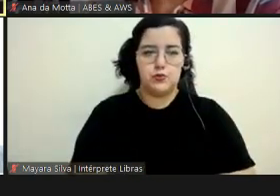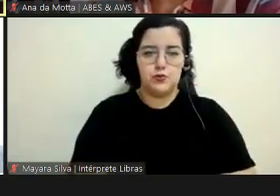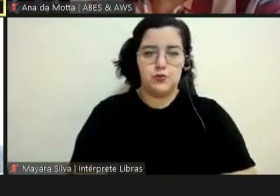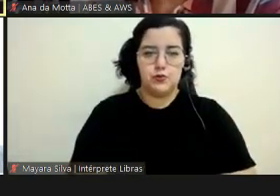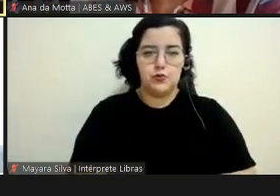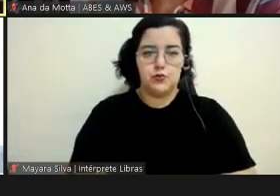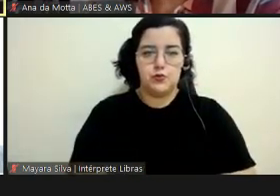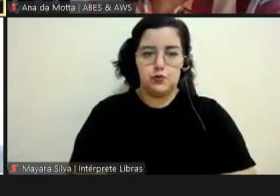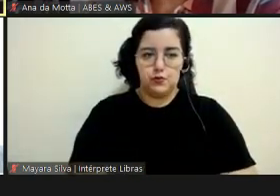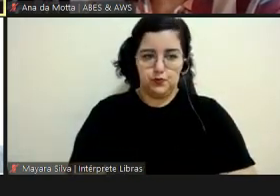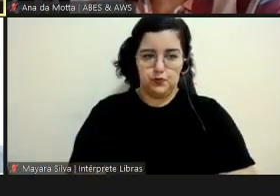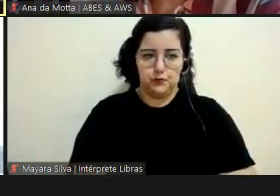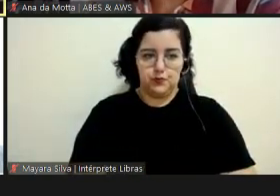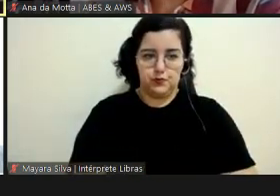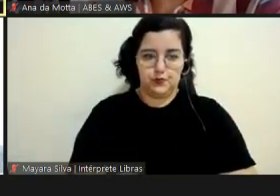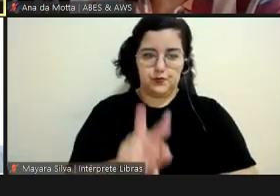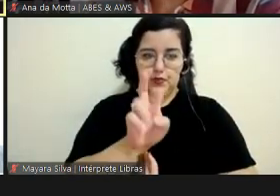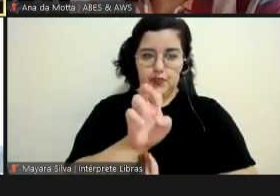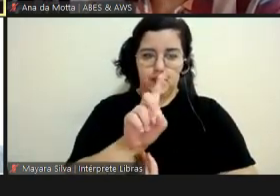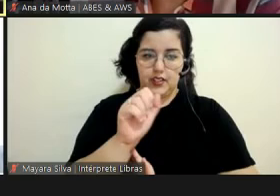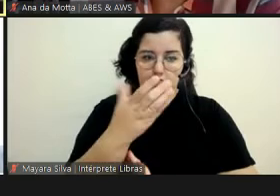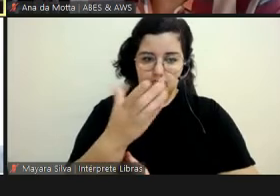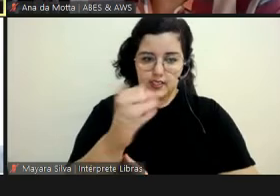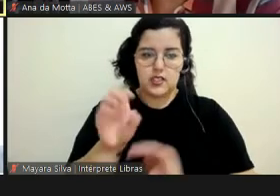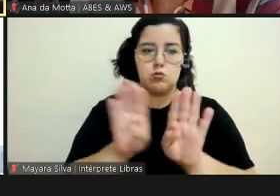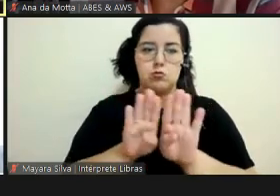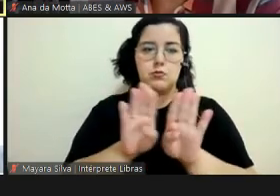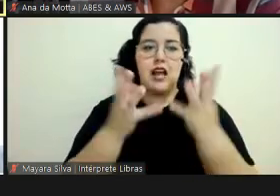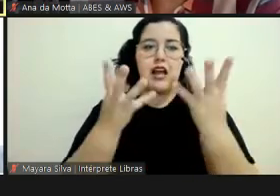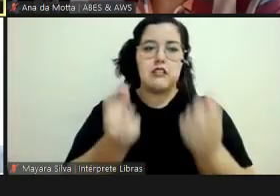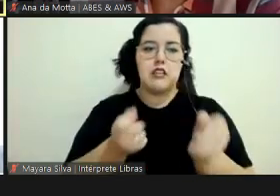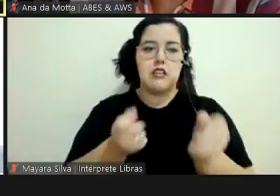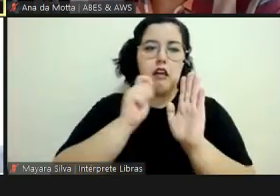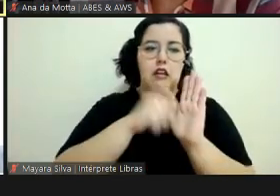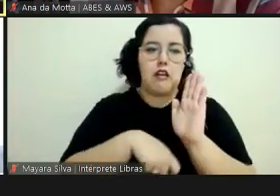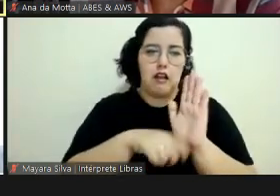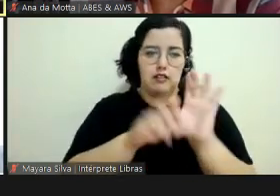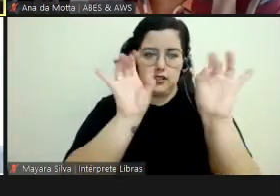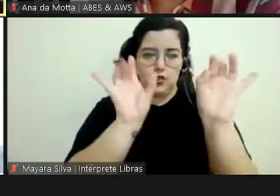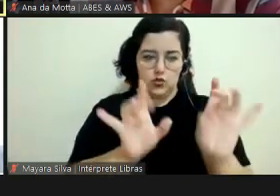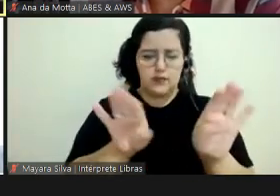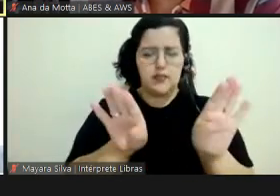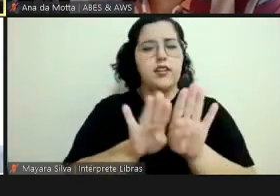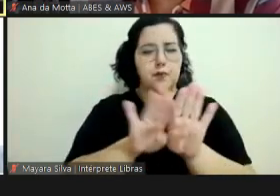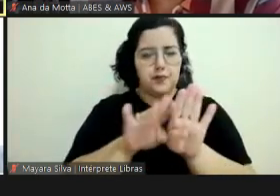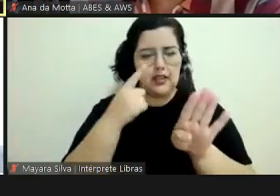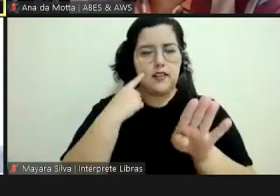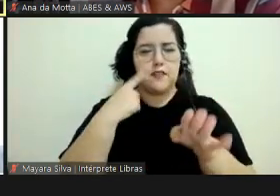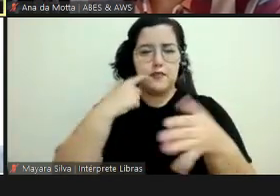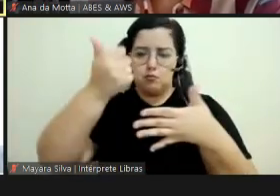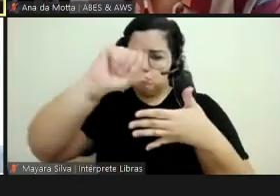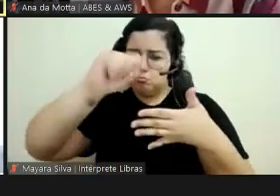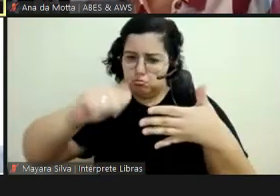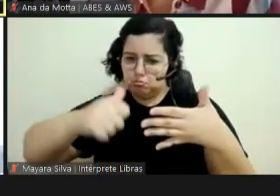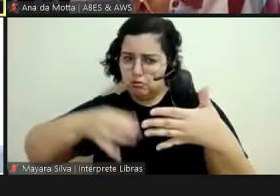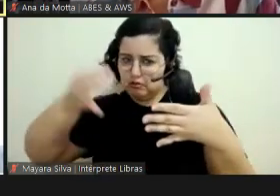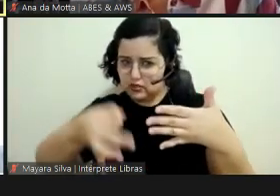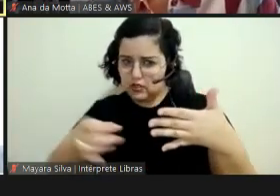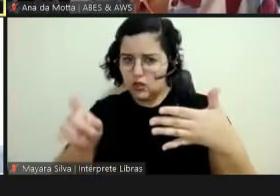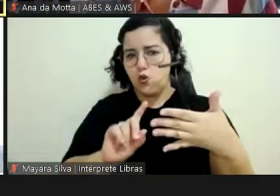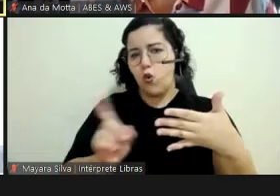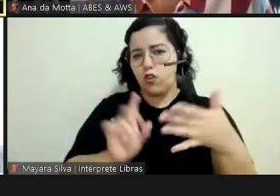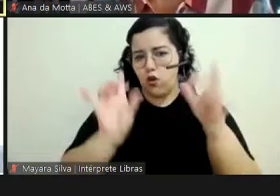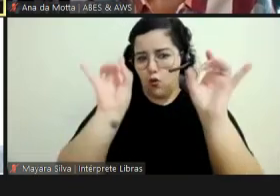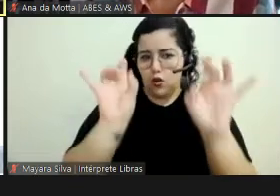Vedação aceita de carta de exclusividade, aquelas cartas, ah, é só você, a gente vai fazer a verificação de realmente se tem uma exclusividade quando é caso de